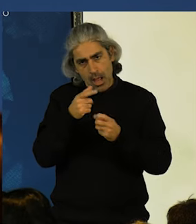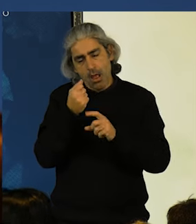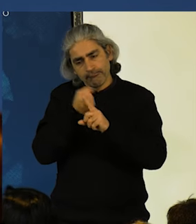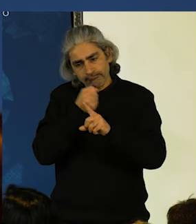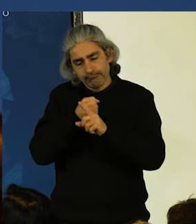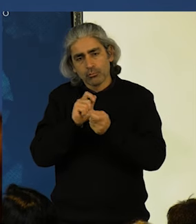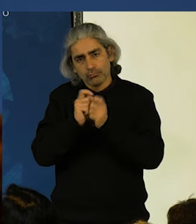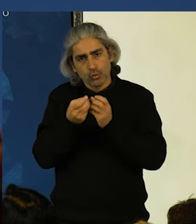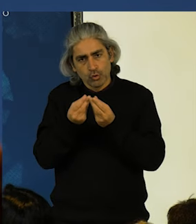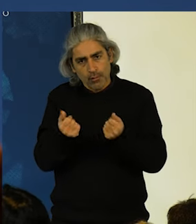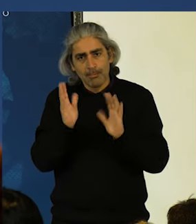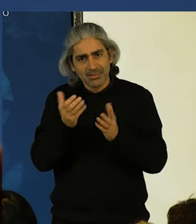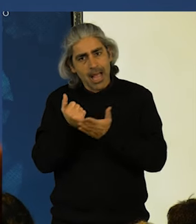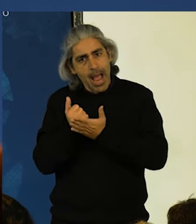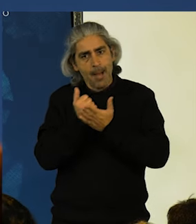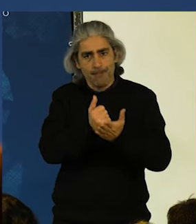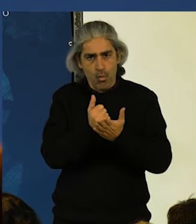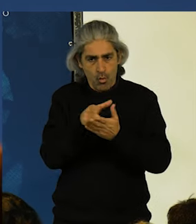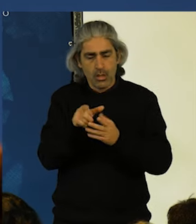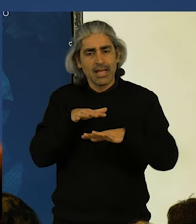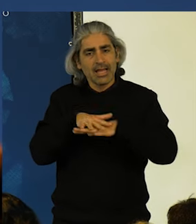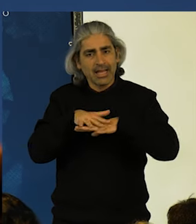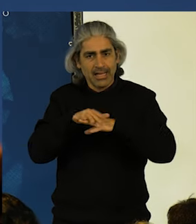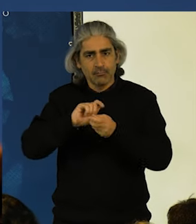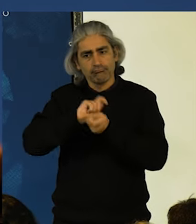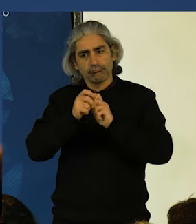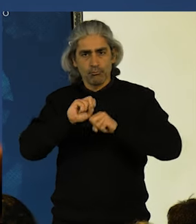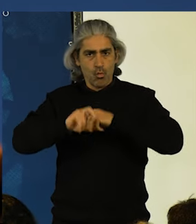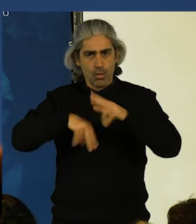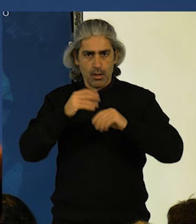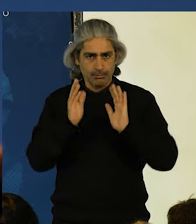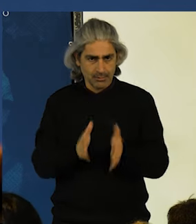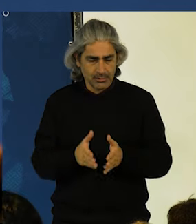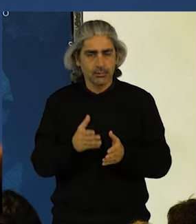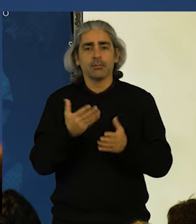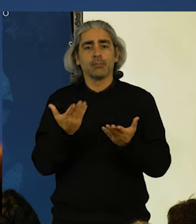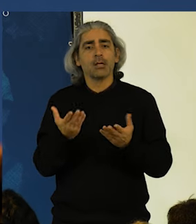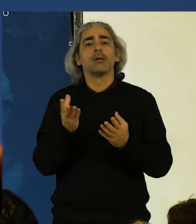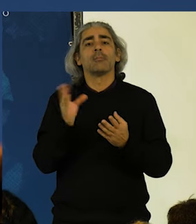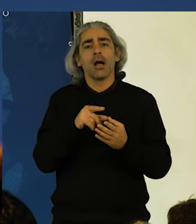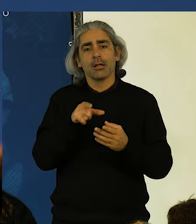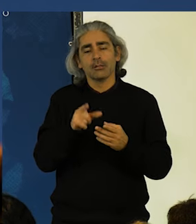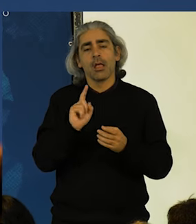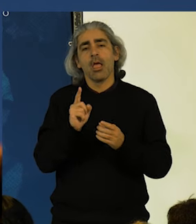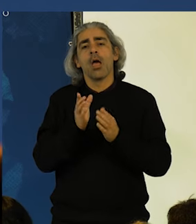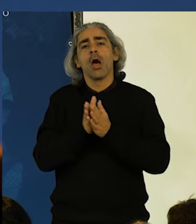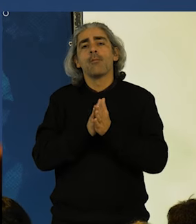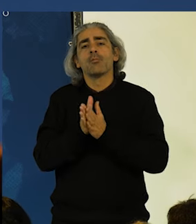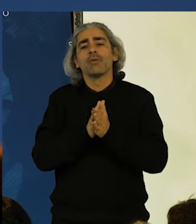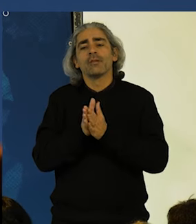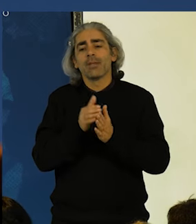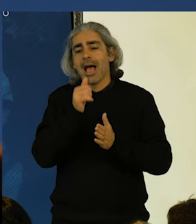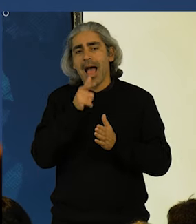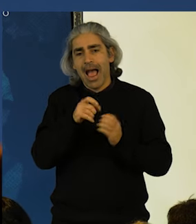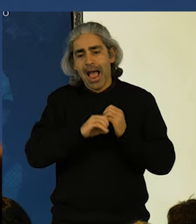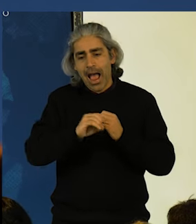Importa agora apoiá-las neste processo de modernização das redes. Mais longe de concretização está o reaproveitamento da água tratada